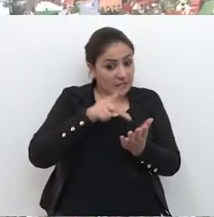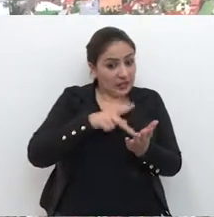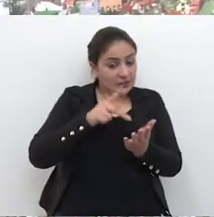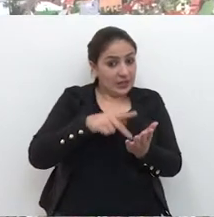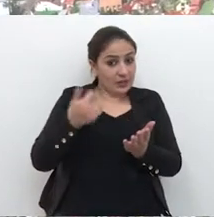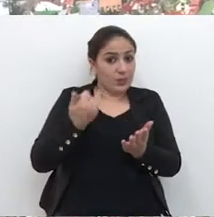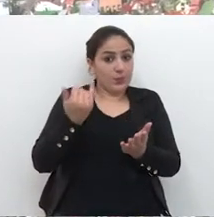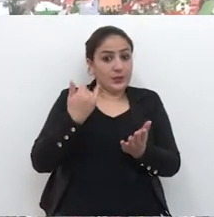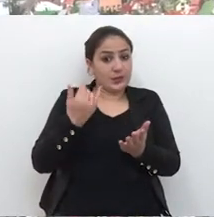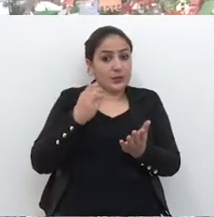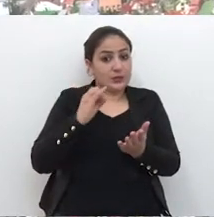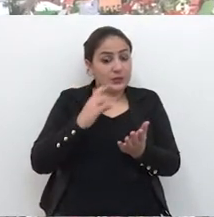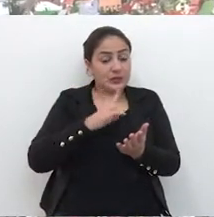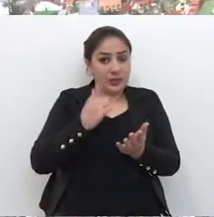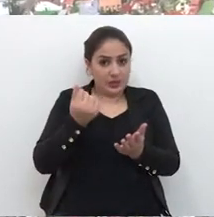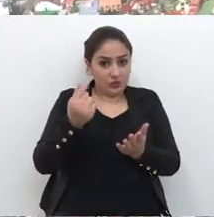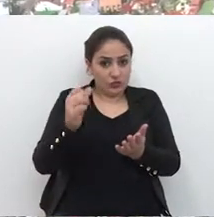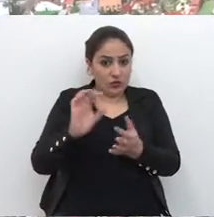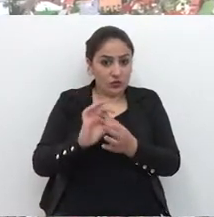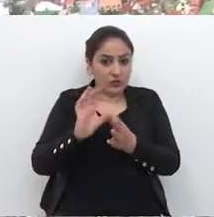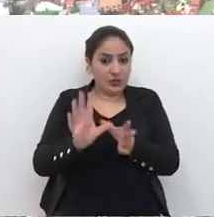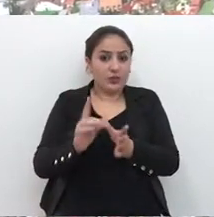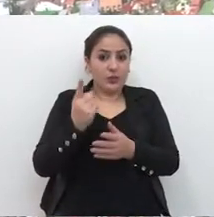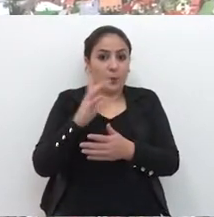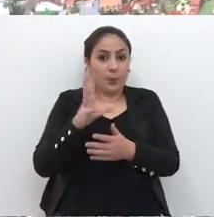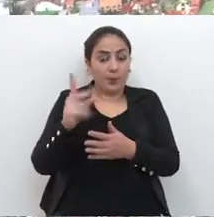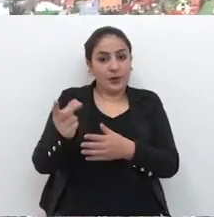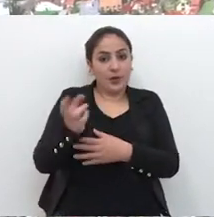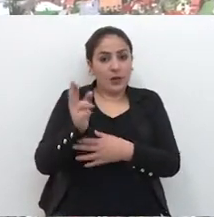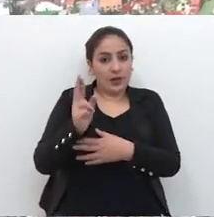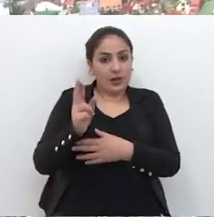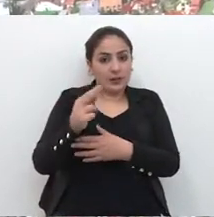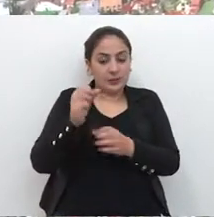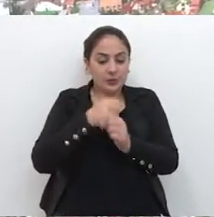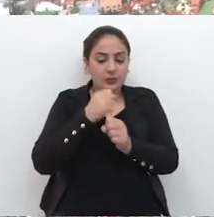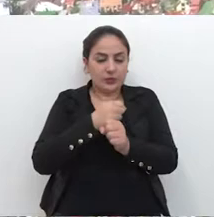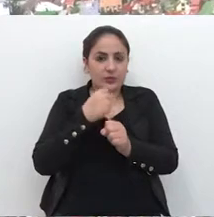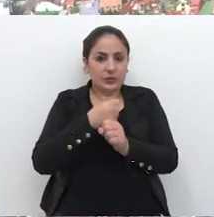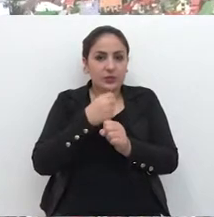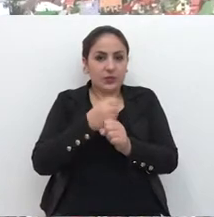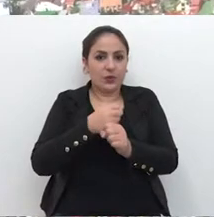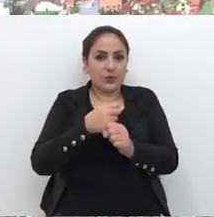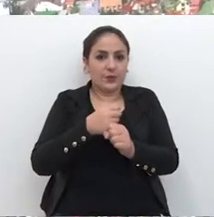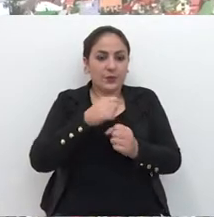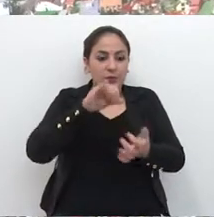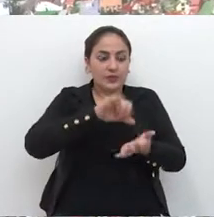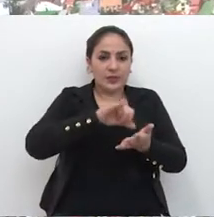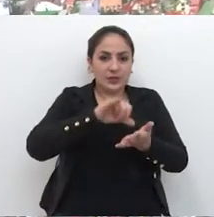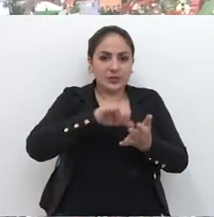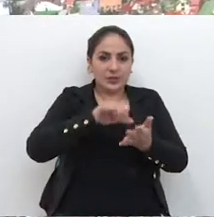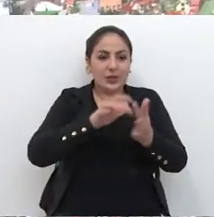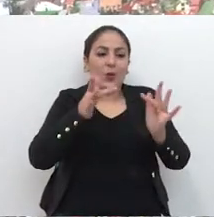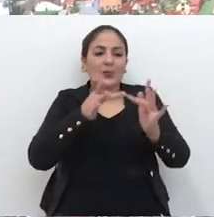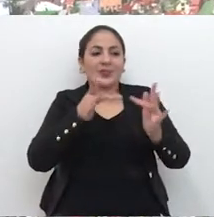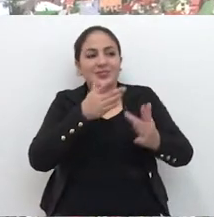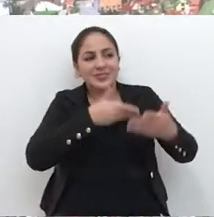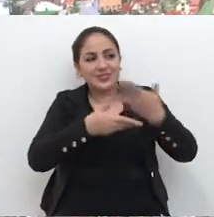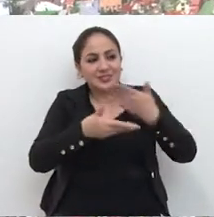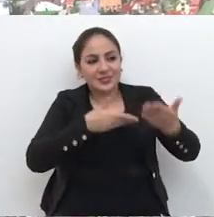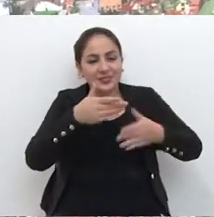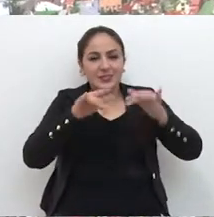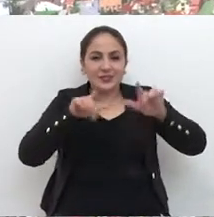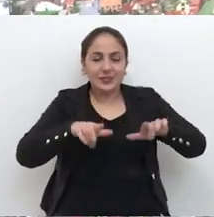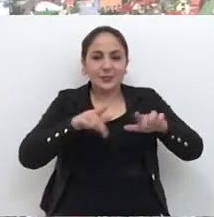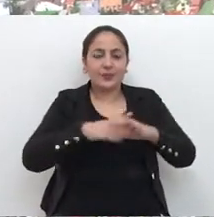informações colocadas, se realmente tem essa verba disponível de um milhão de reais para a construção desse Centro de Convivência da Melhor Idade, dos